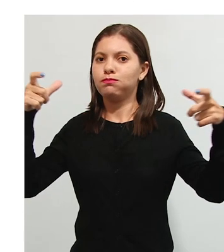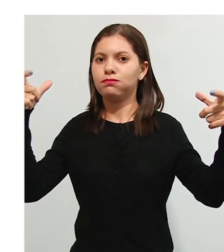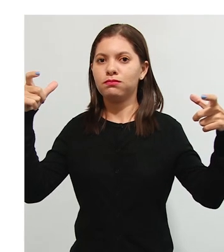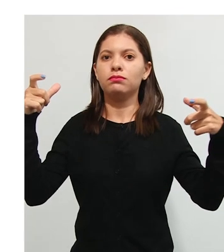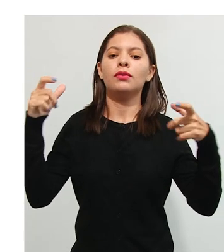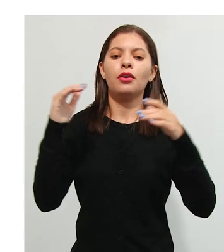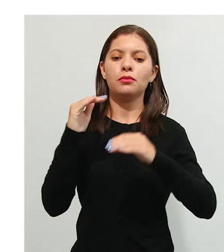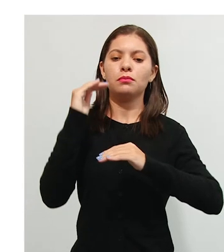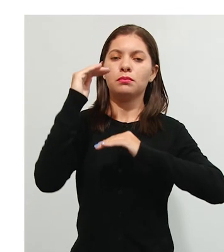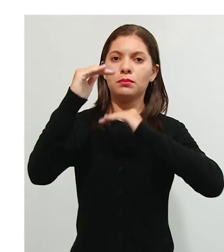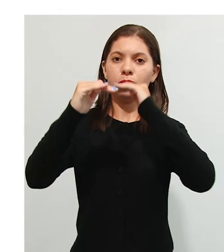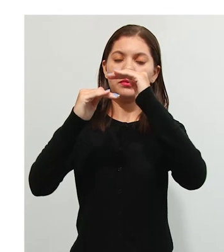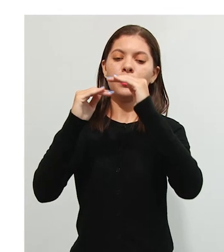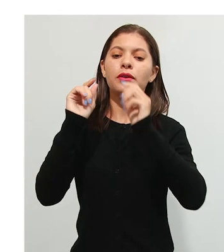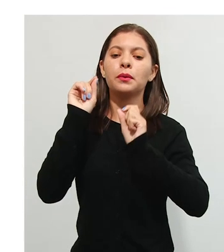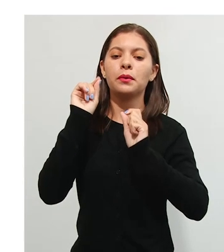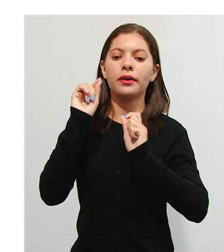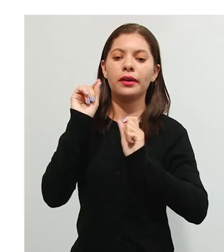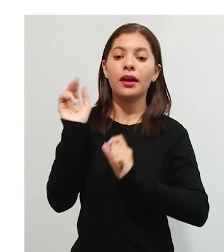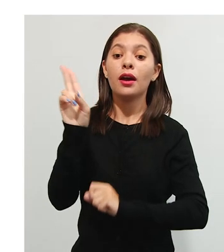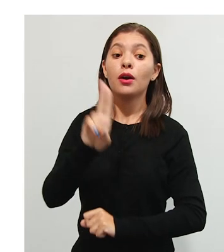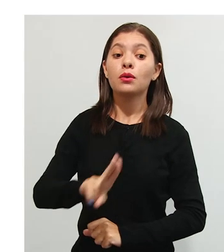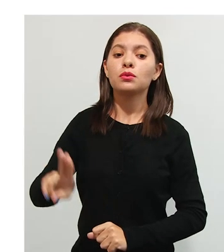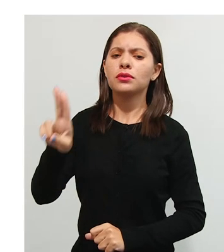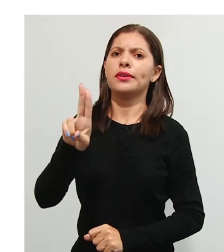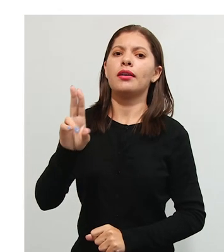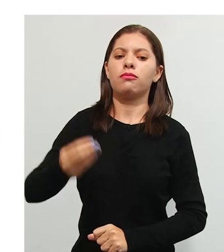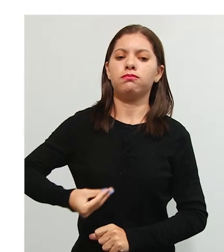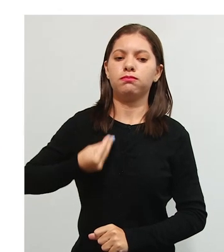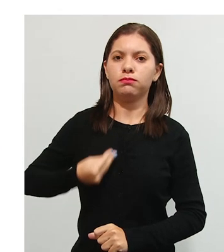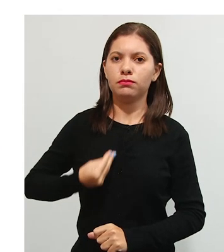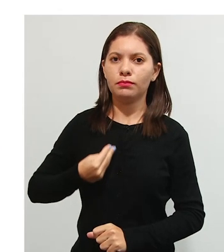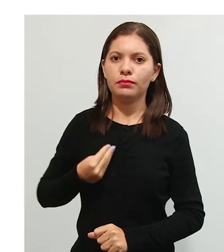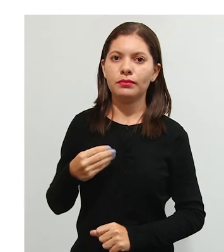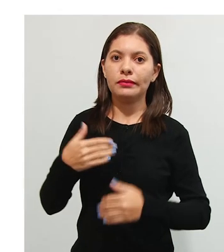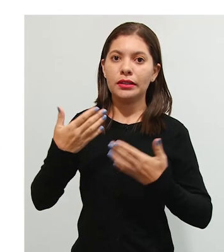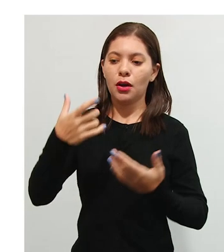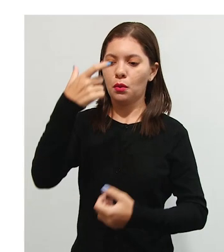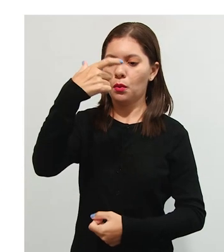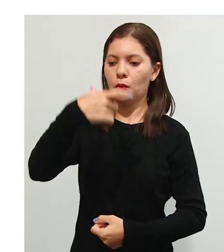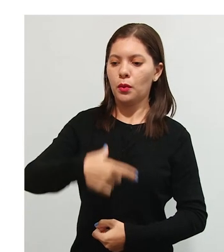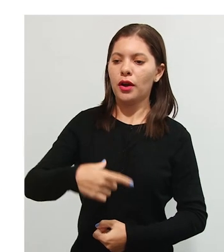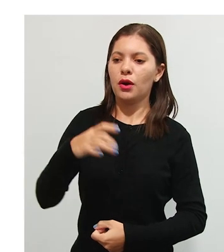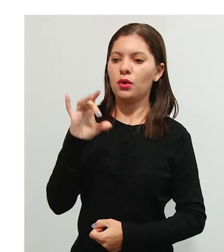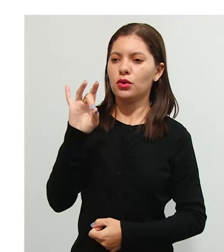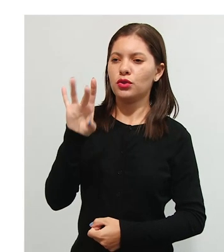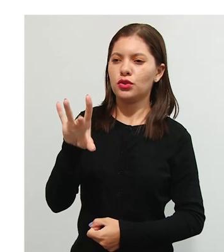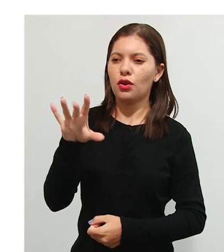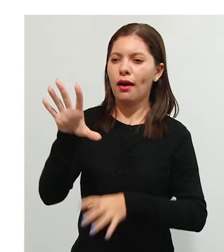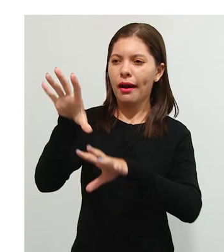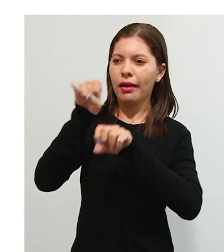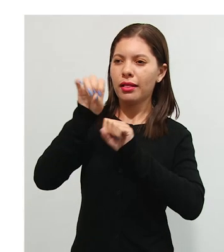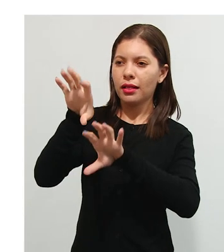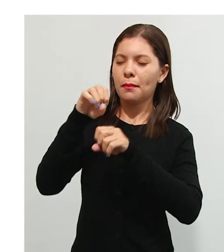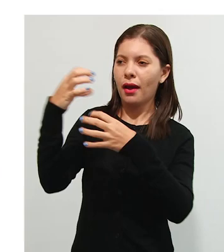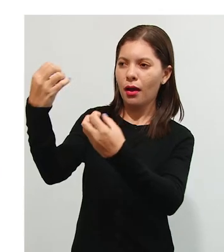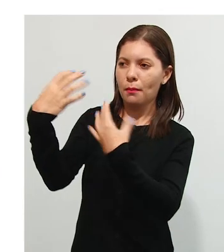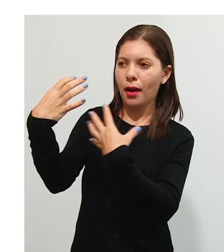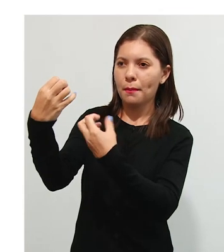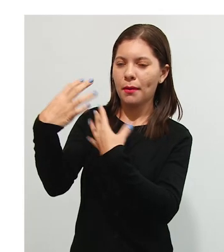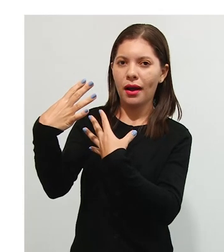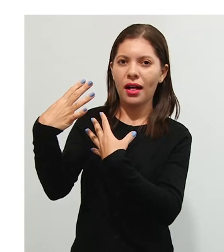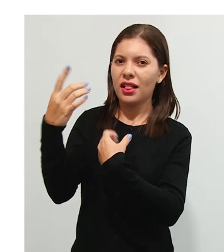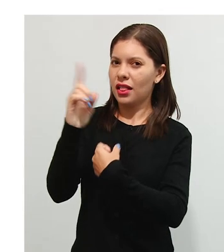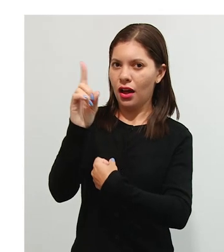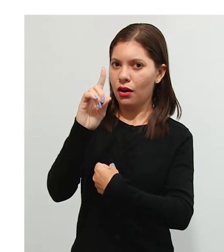desenvolvimento é a apropriação ativa, ou seja, o sujeito ele não está ali apenas para receber do professor, então você já percebe que